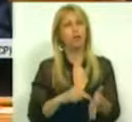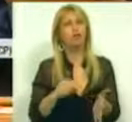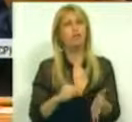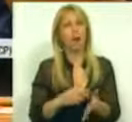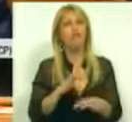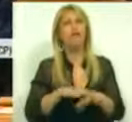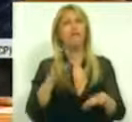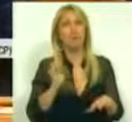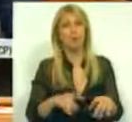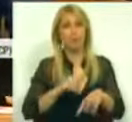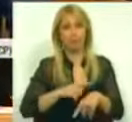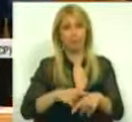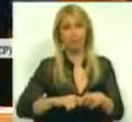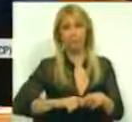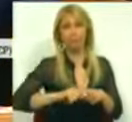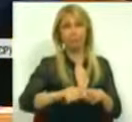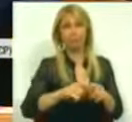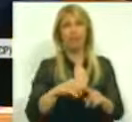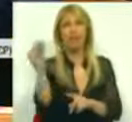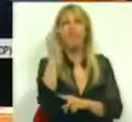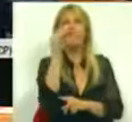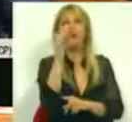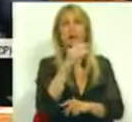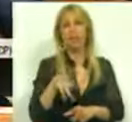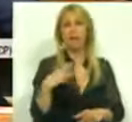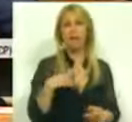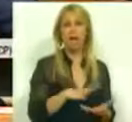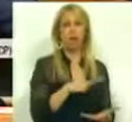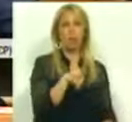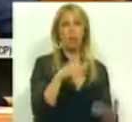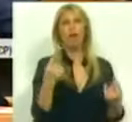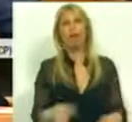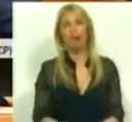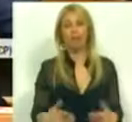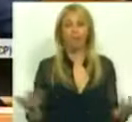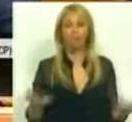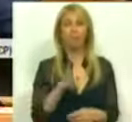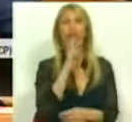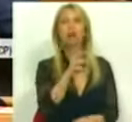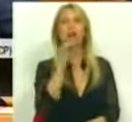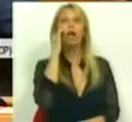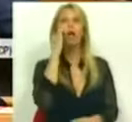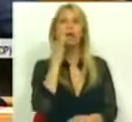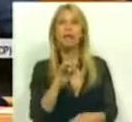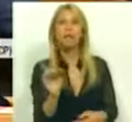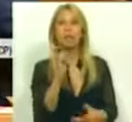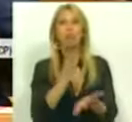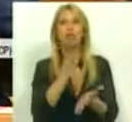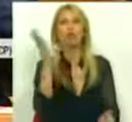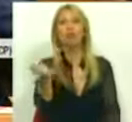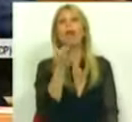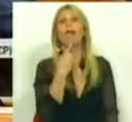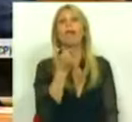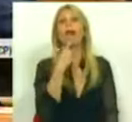de falsa abundância. Assim, a resposta à crise não passa pela habitual retórica